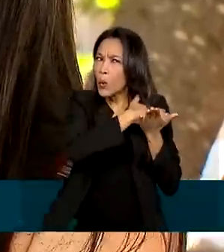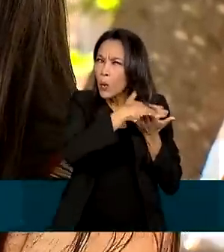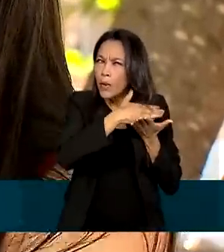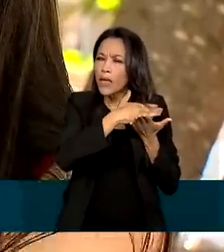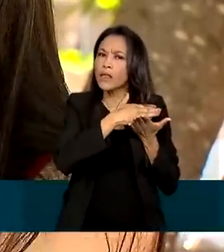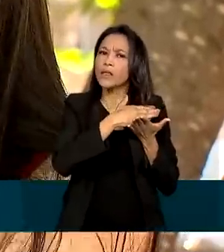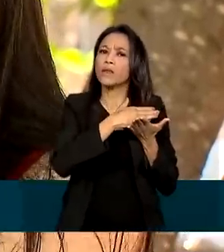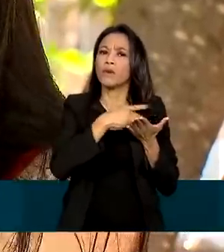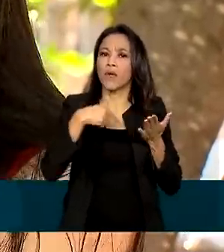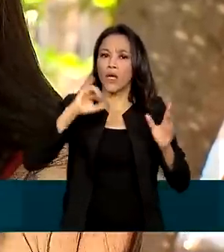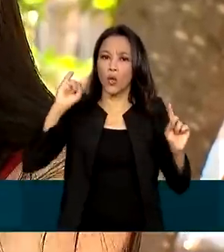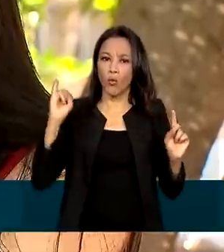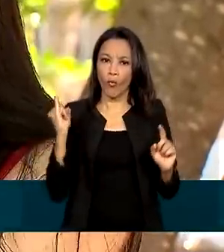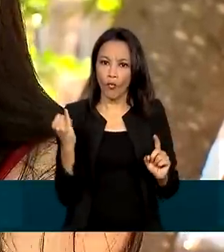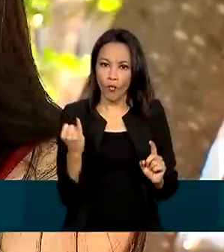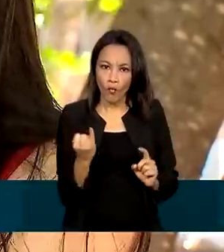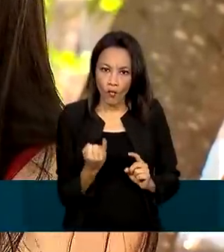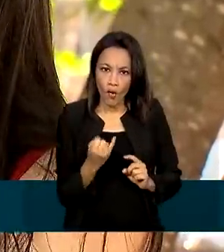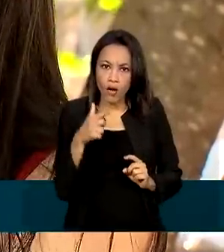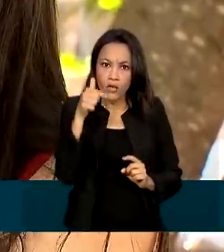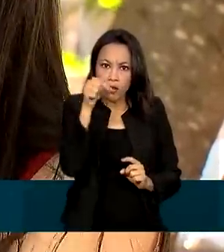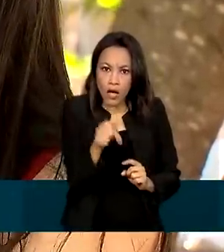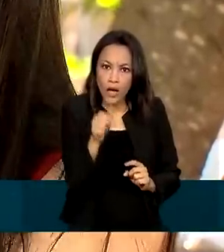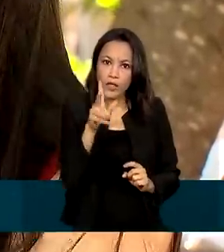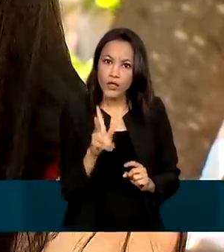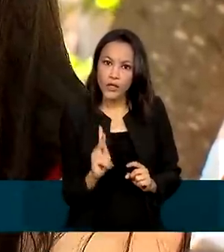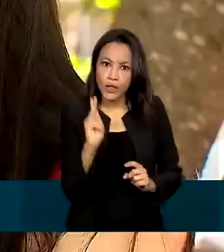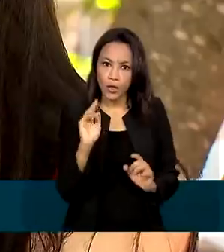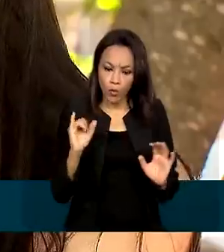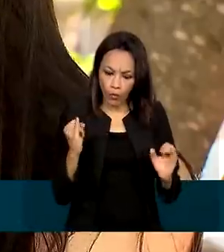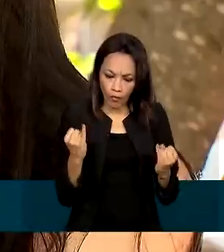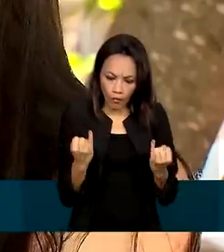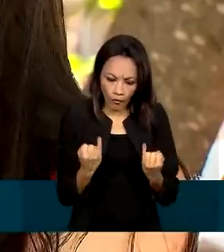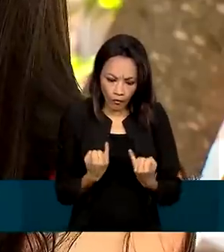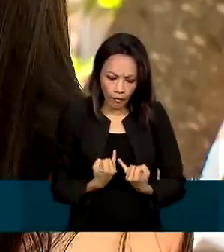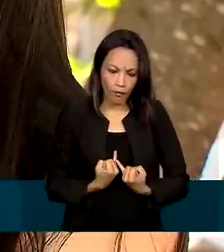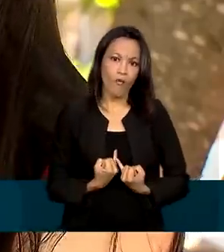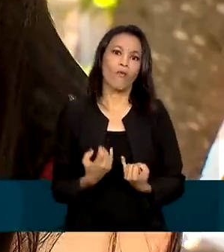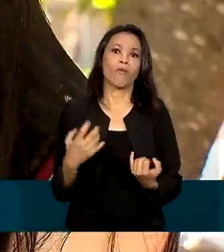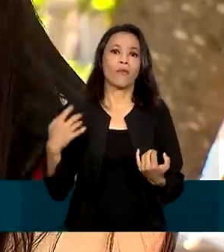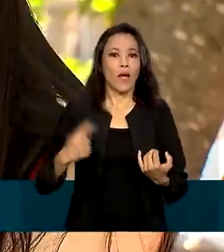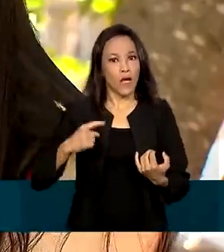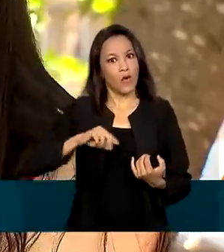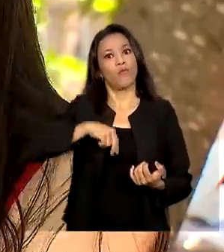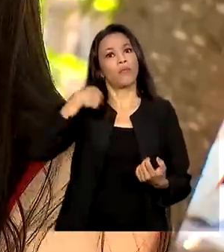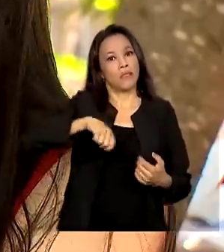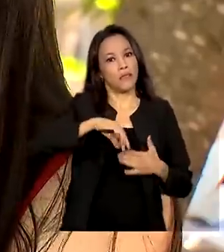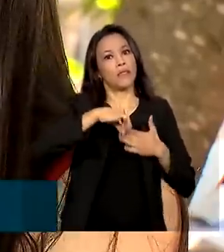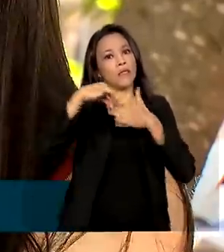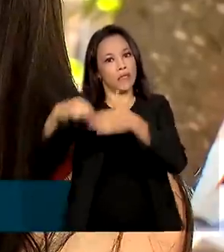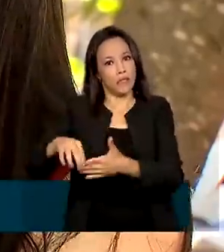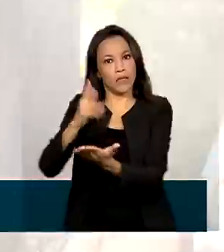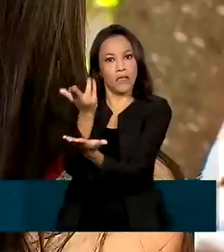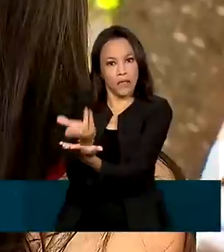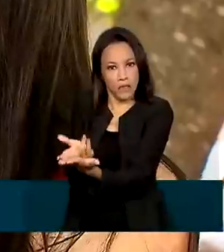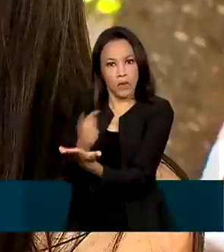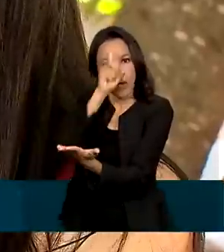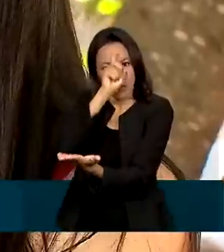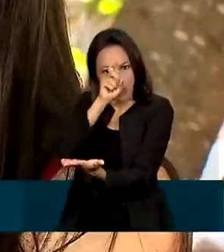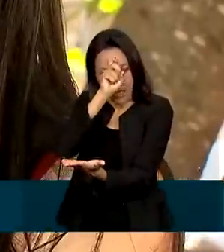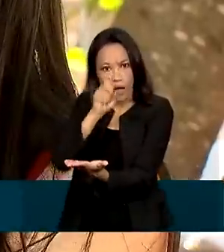perdi 7 quilos em duas semanas e aí eu me desidratei muito rápido. Aí eu fiquei internada e dei o início de anemia,